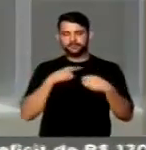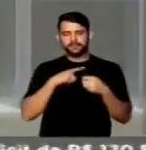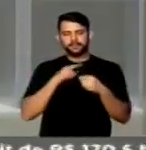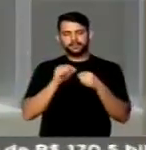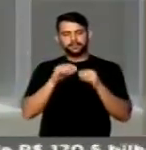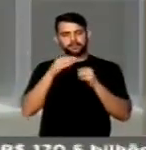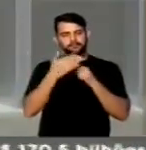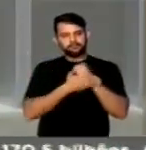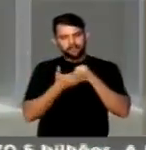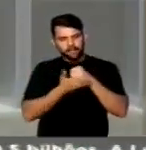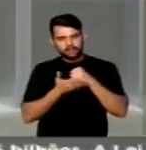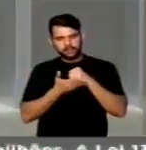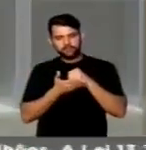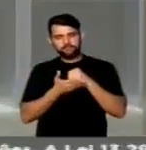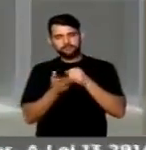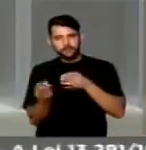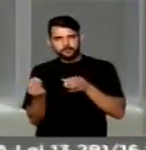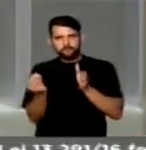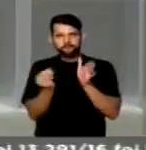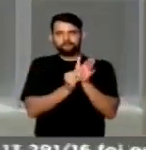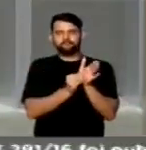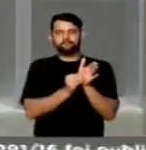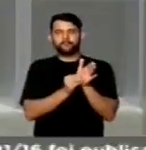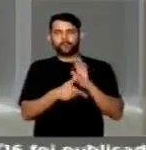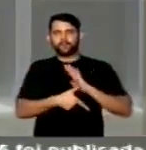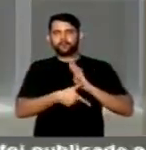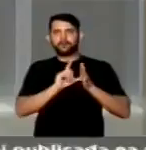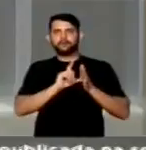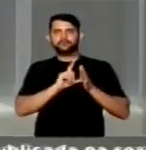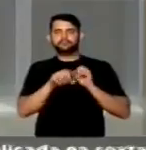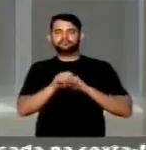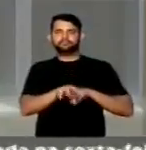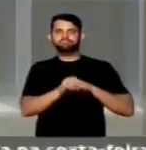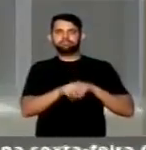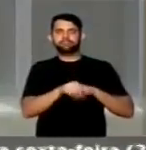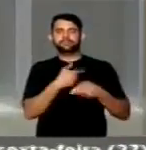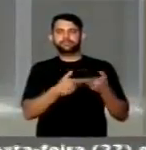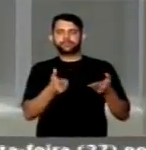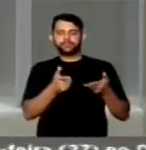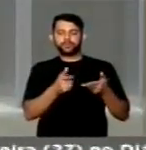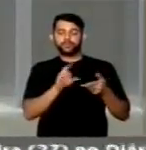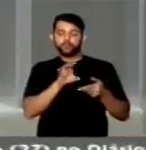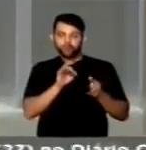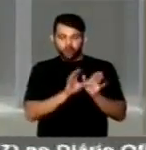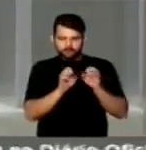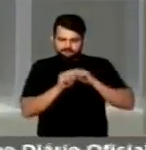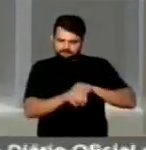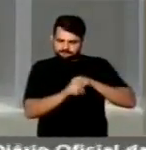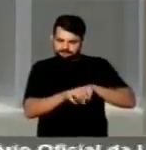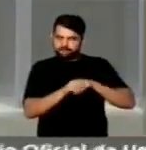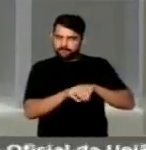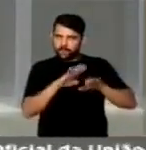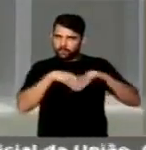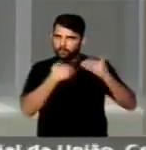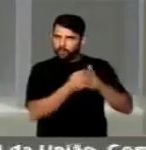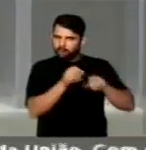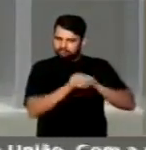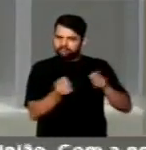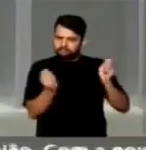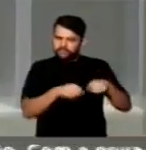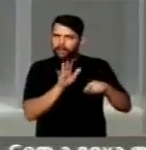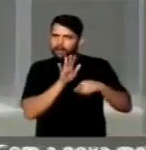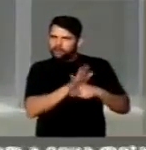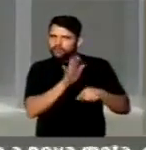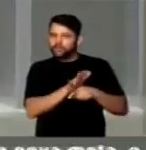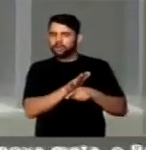princípio seja inserido o quanto antes na educação. Só a educação ter o poder de